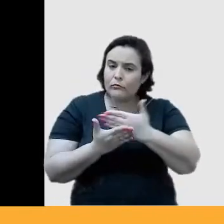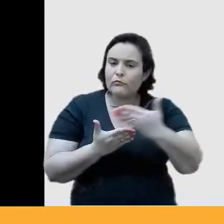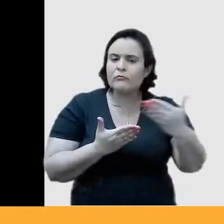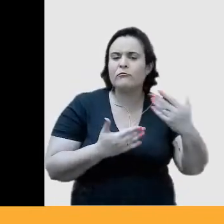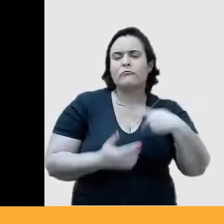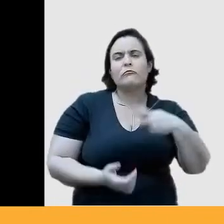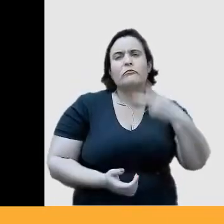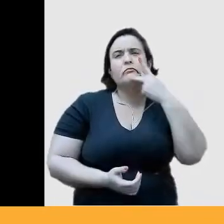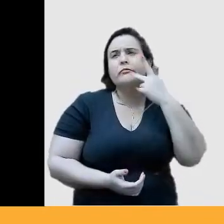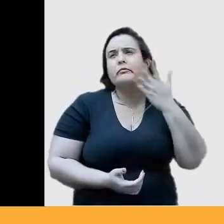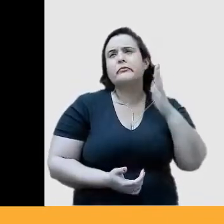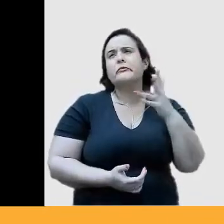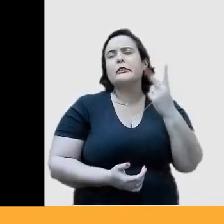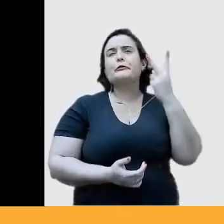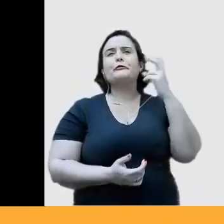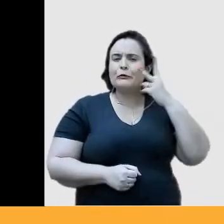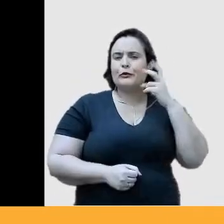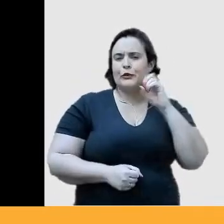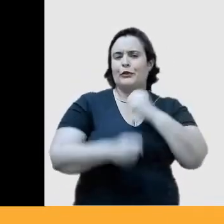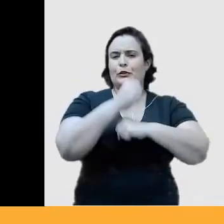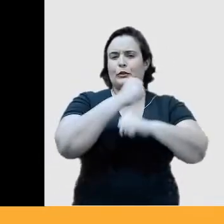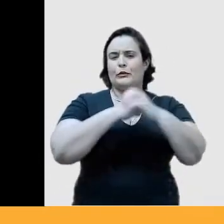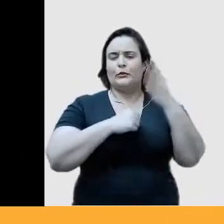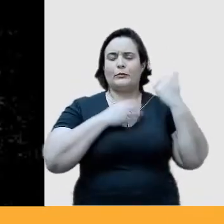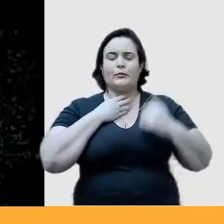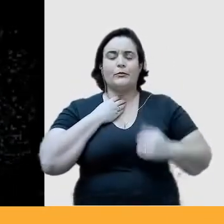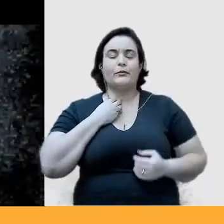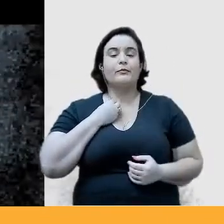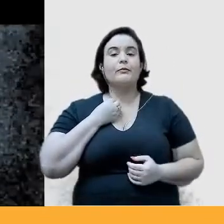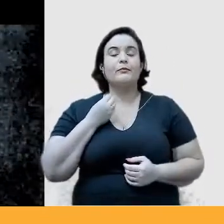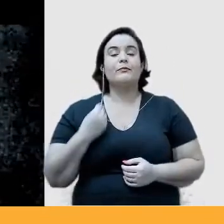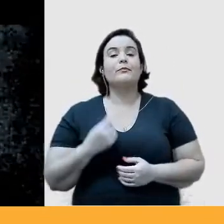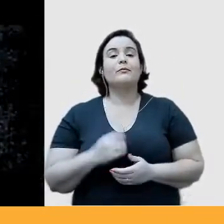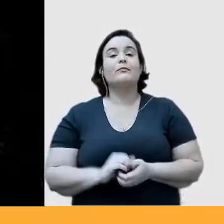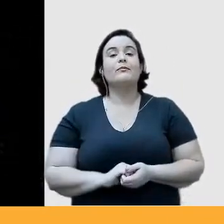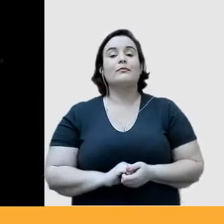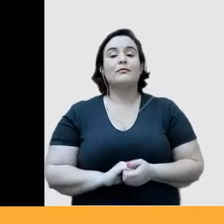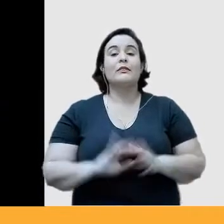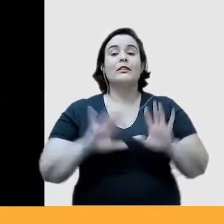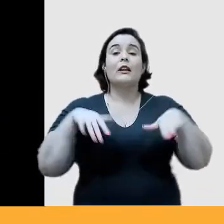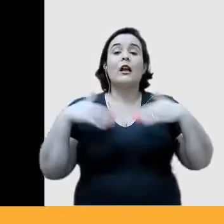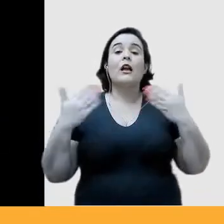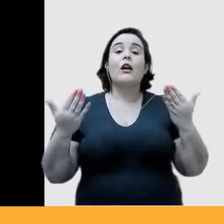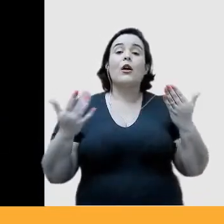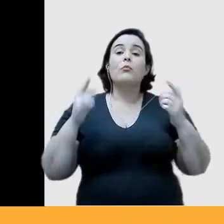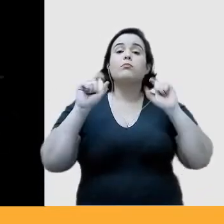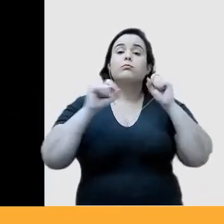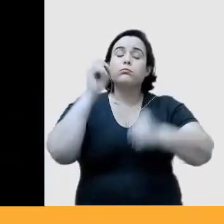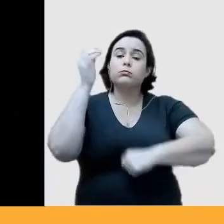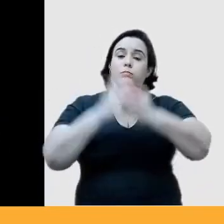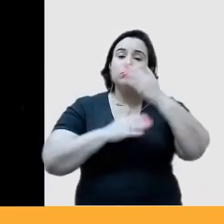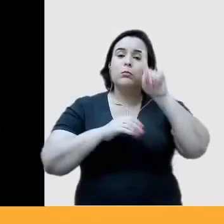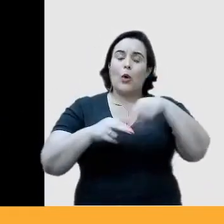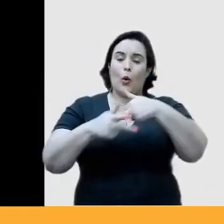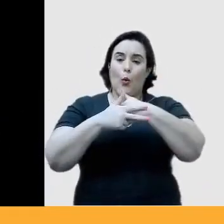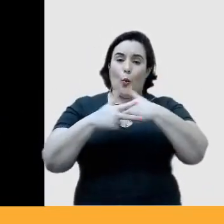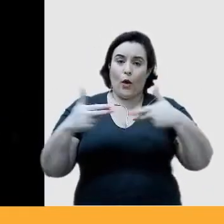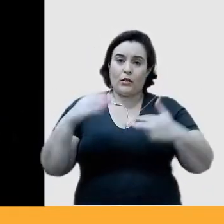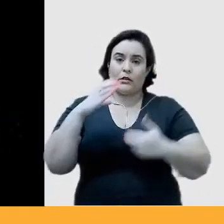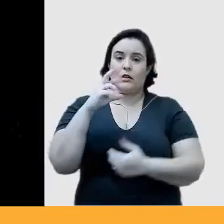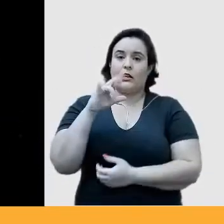falando de 20 anos, talvez, um pouco mais. de repente surge, a partir do Coisa de Criouro, eu